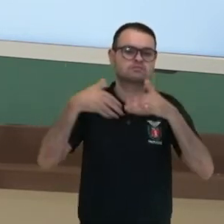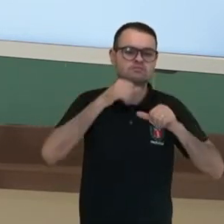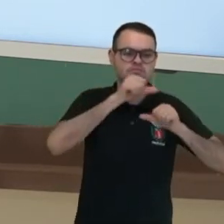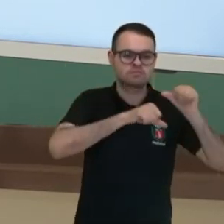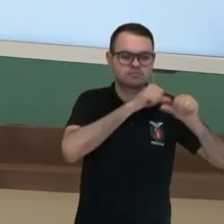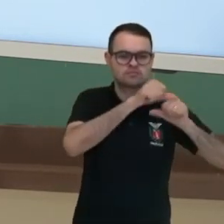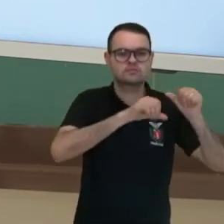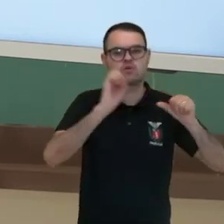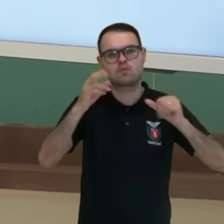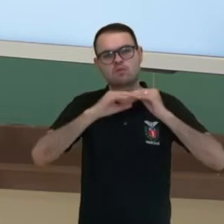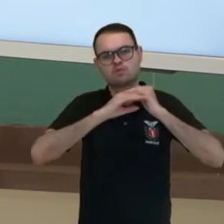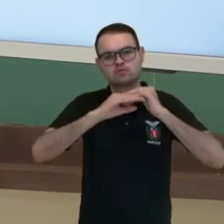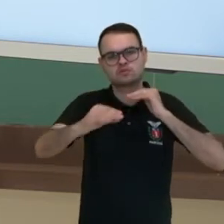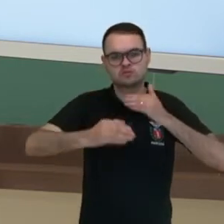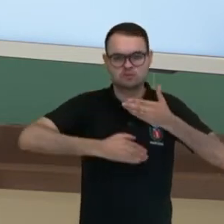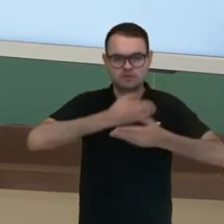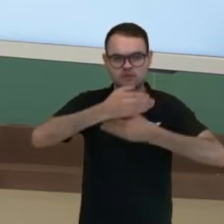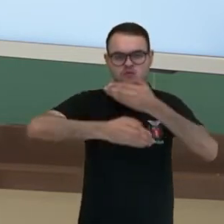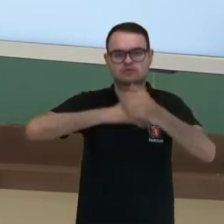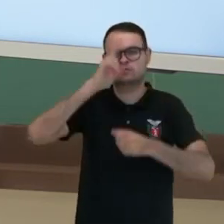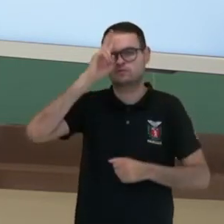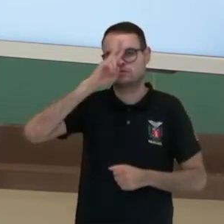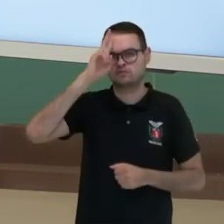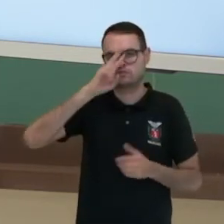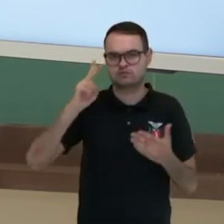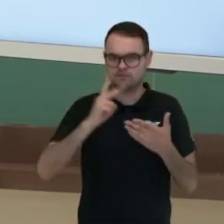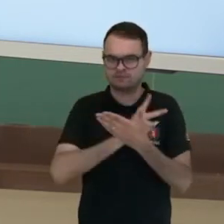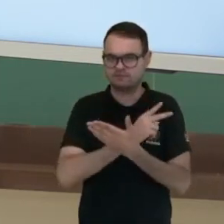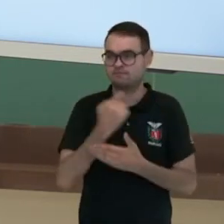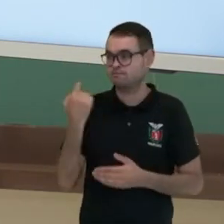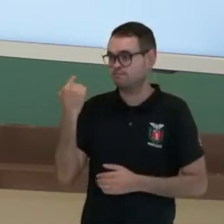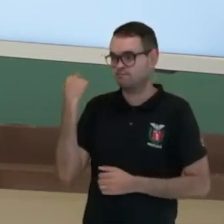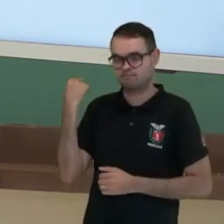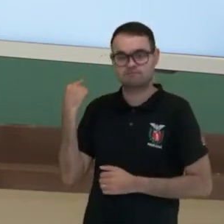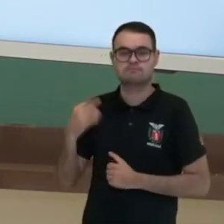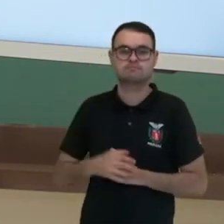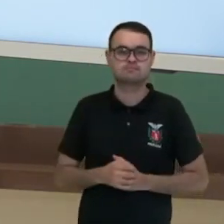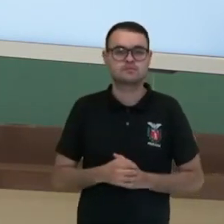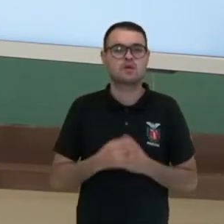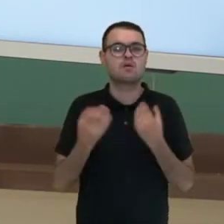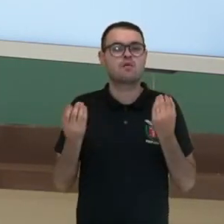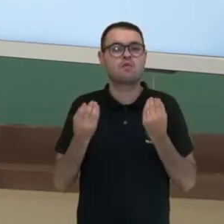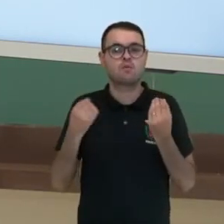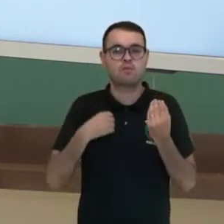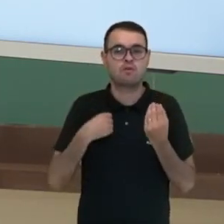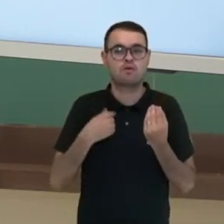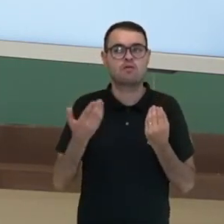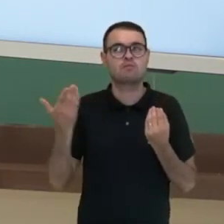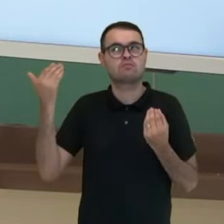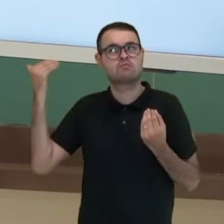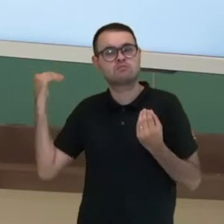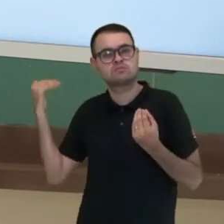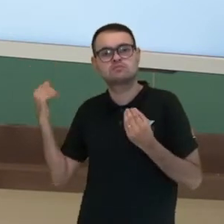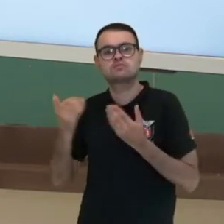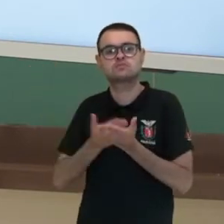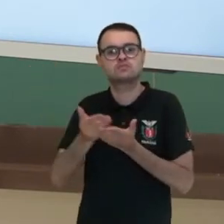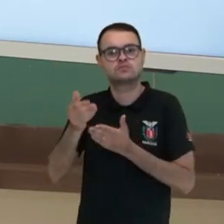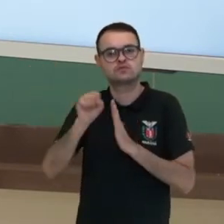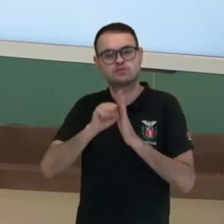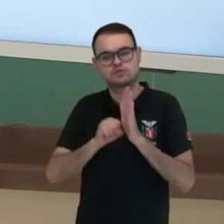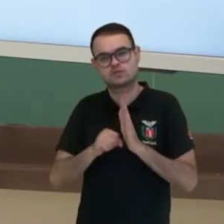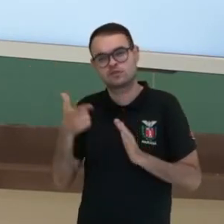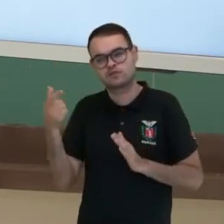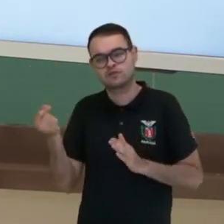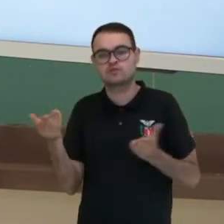permanências que esse processo histórico aconteceu. Como eu produzia no início do século XX,